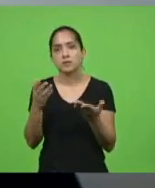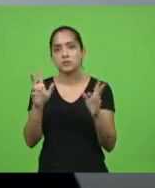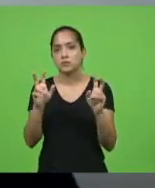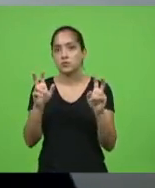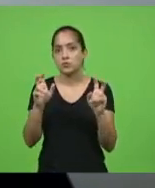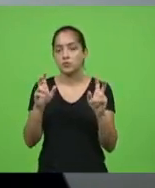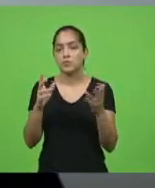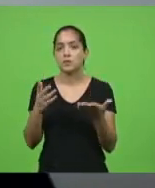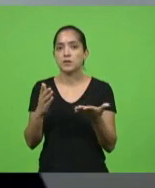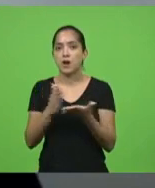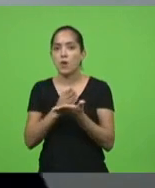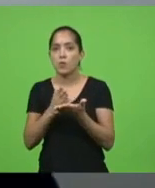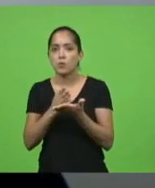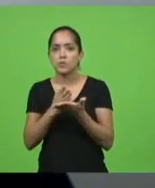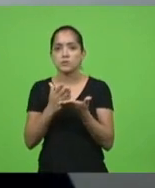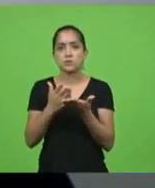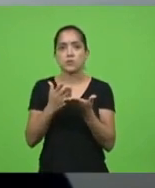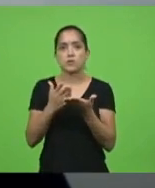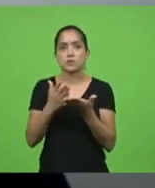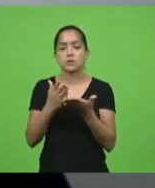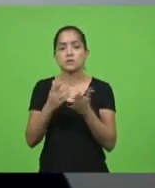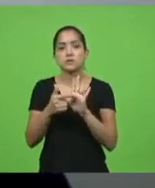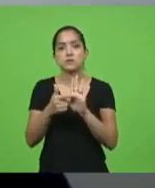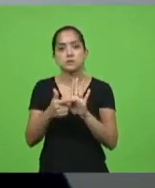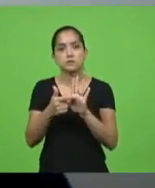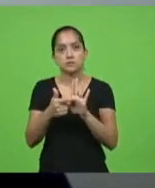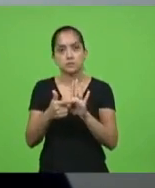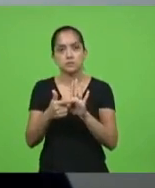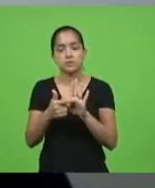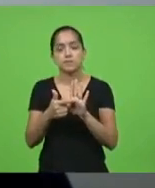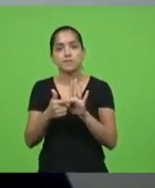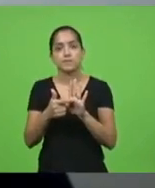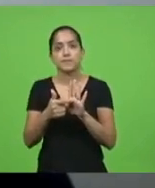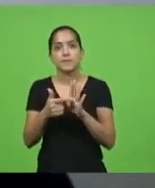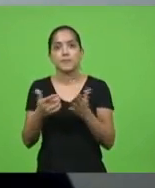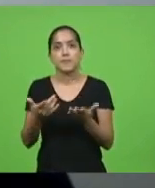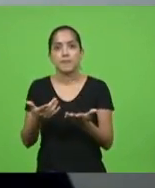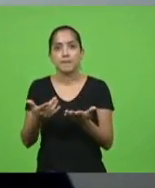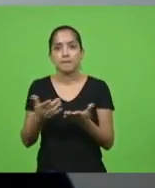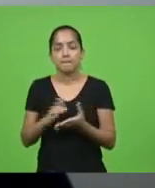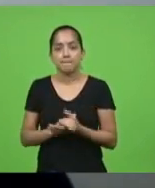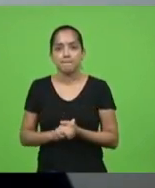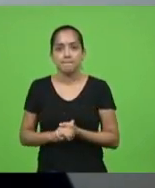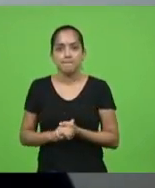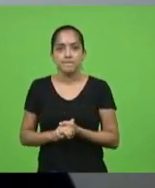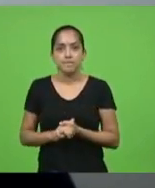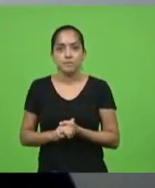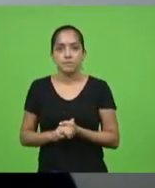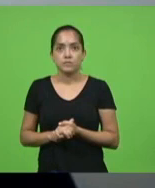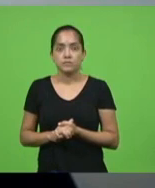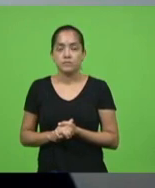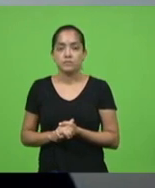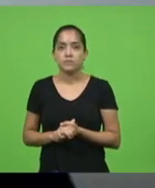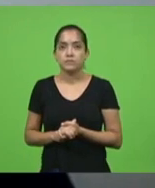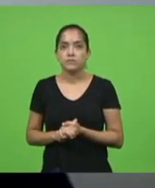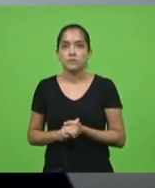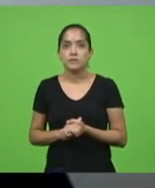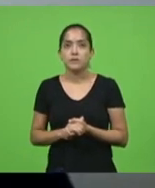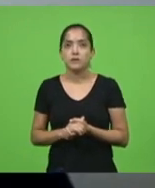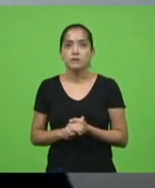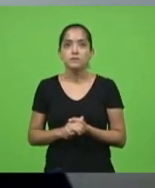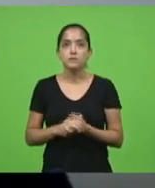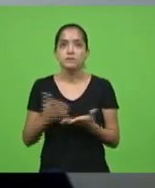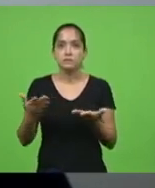situações que aconteceram recentemente e assim dizer que a carruagem